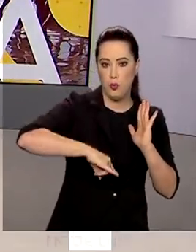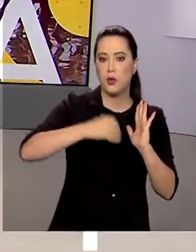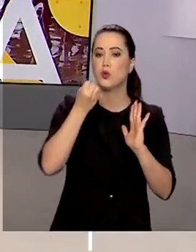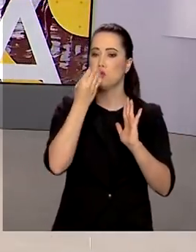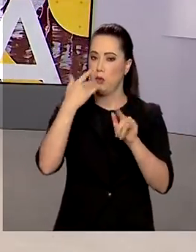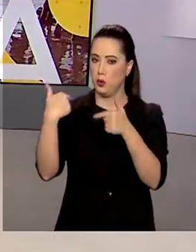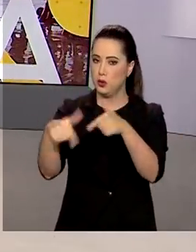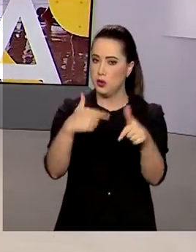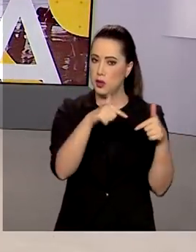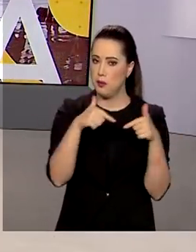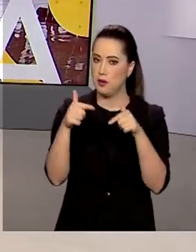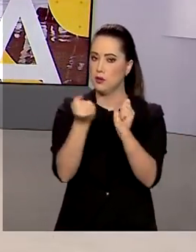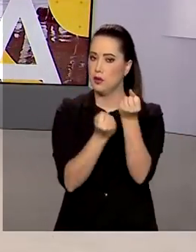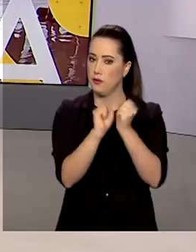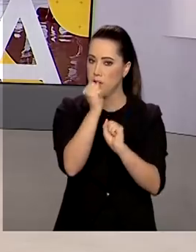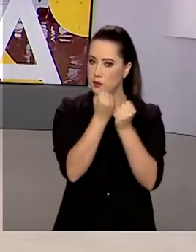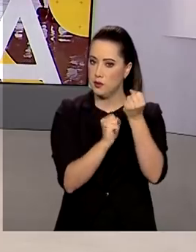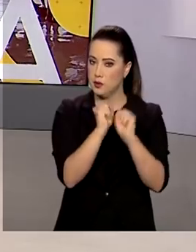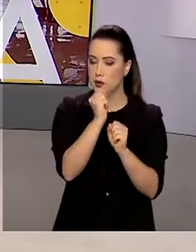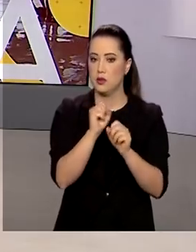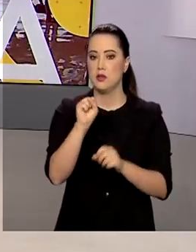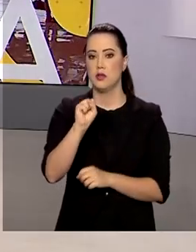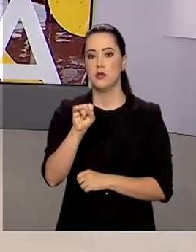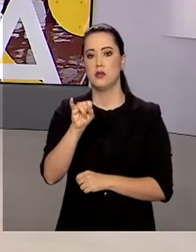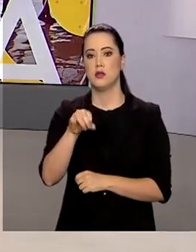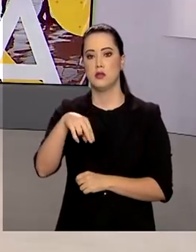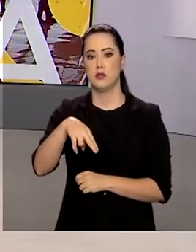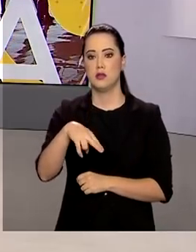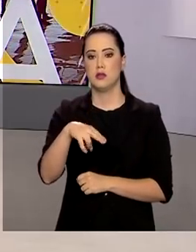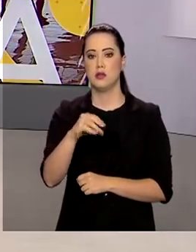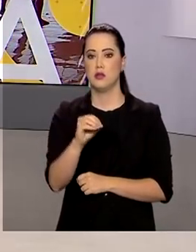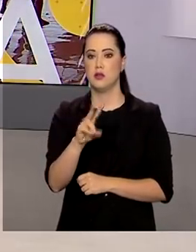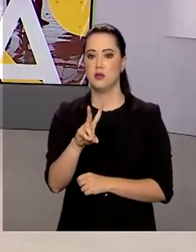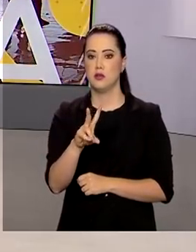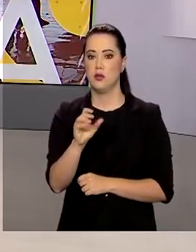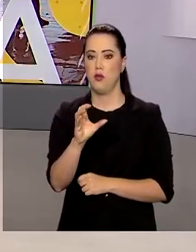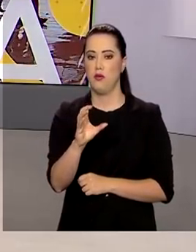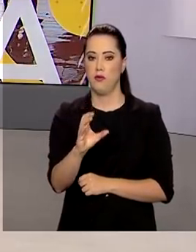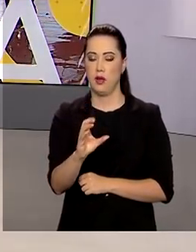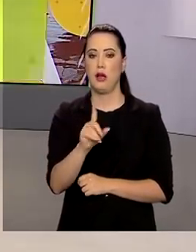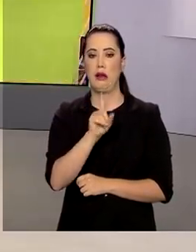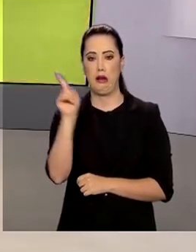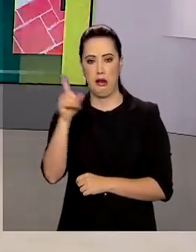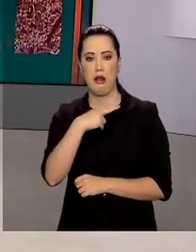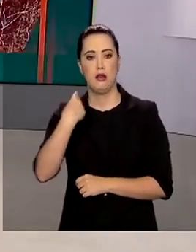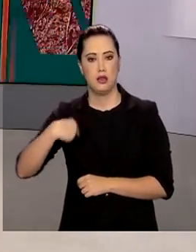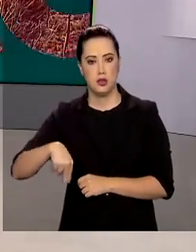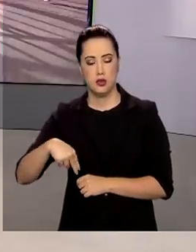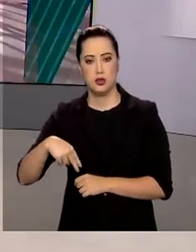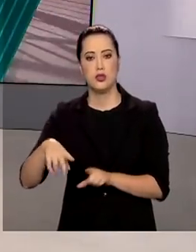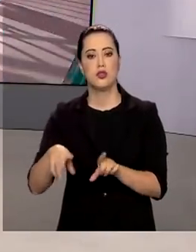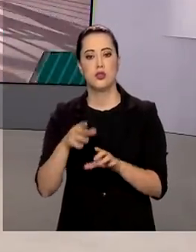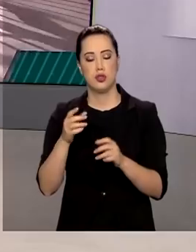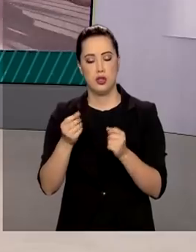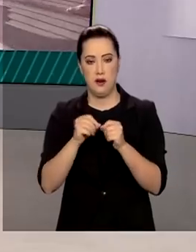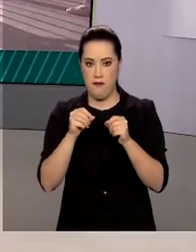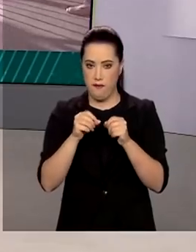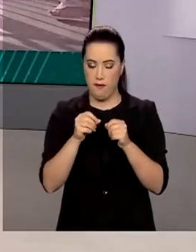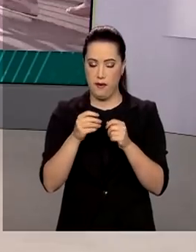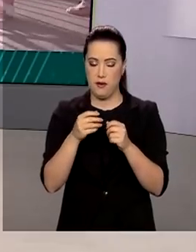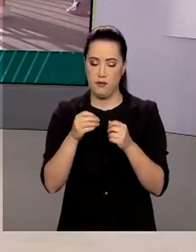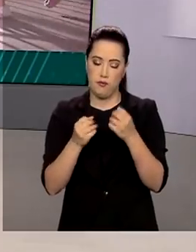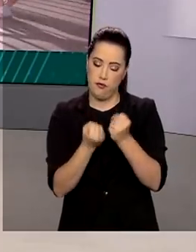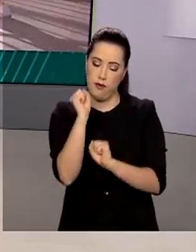boas práticas de fabricação da farmacêutica Sinovac, que fica localizada na China e fabrica a Coronavac.